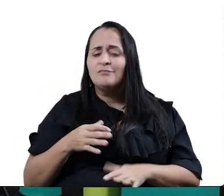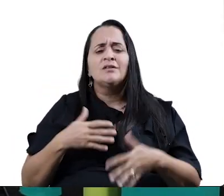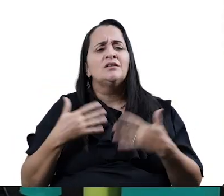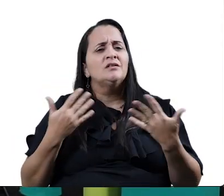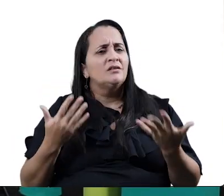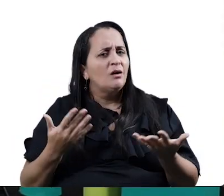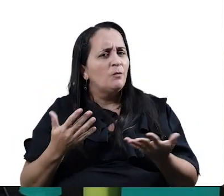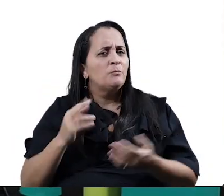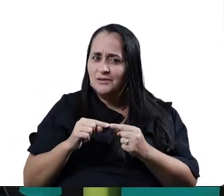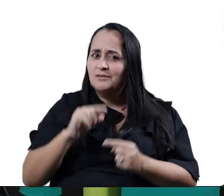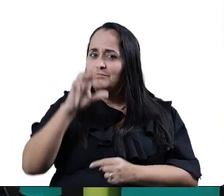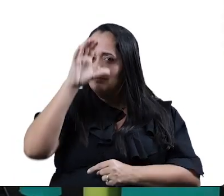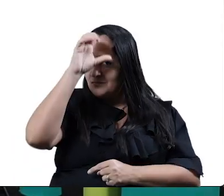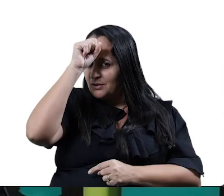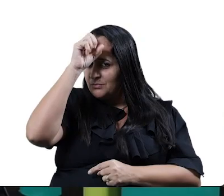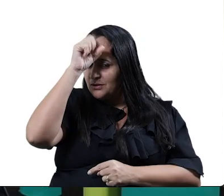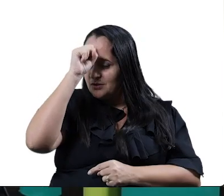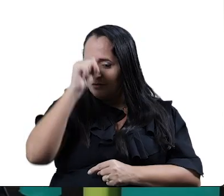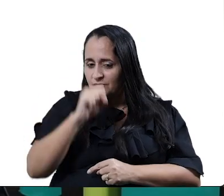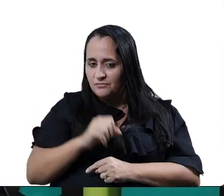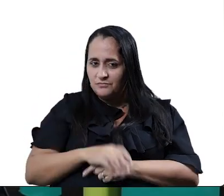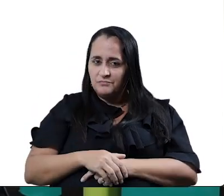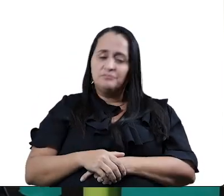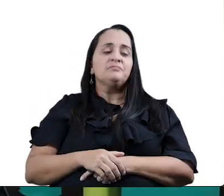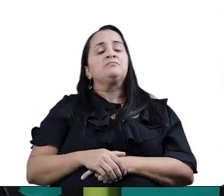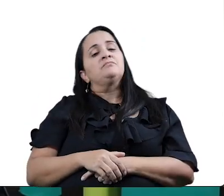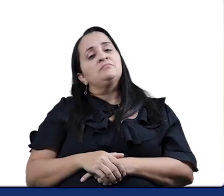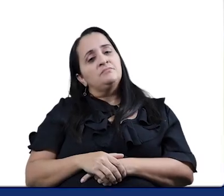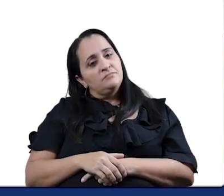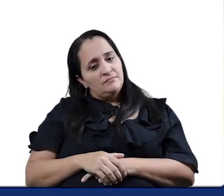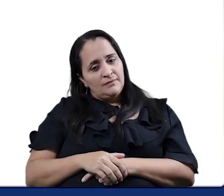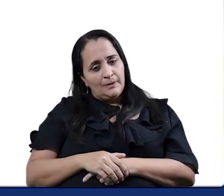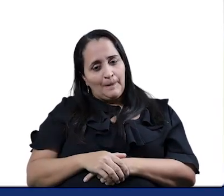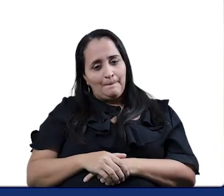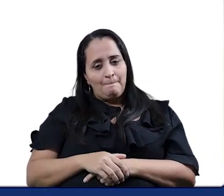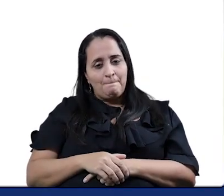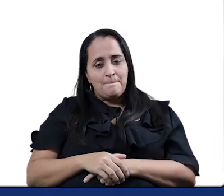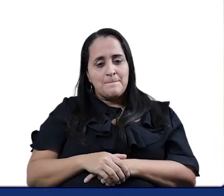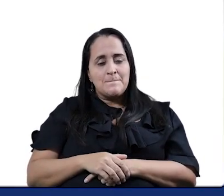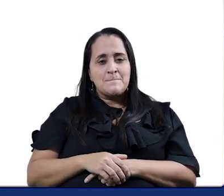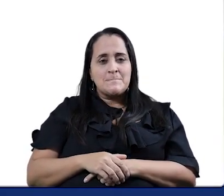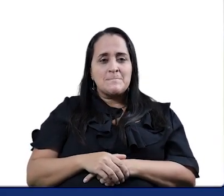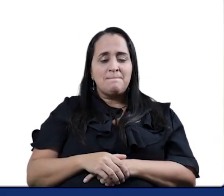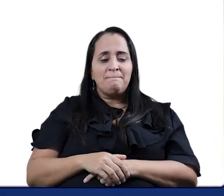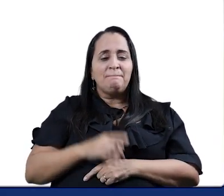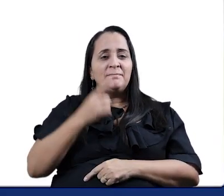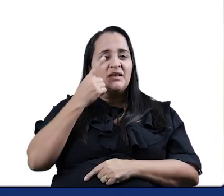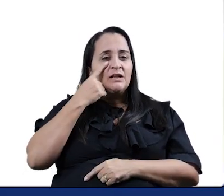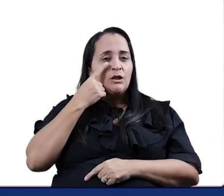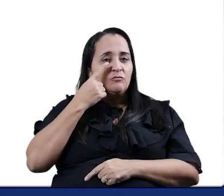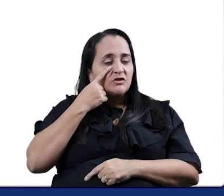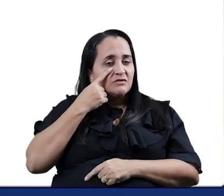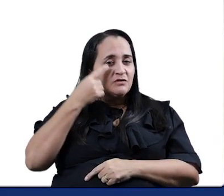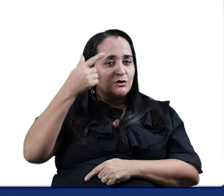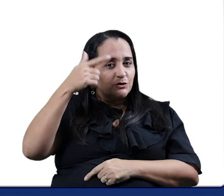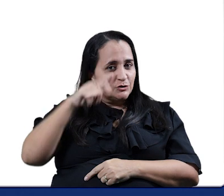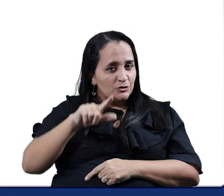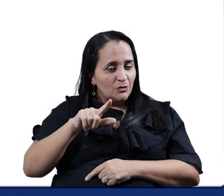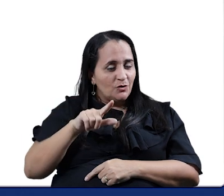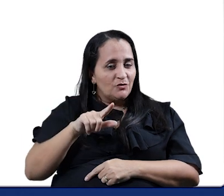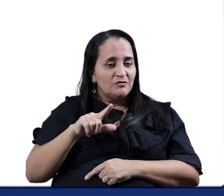E as rimas? Vamos voltar lá no primeiro slide. Então, vamos analisar novamente, né?